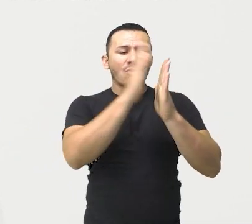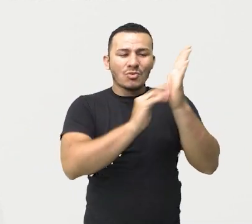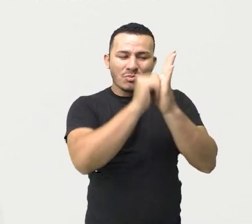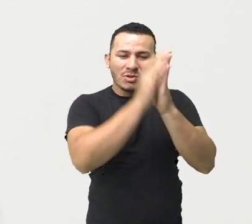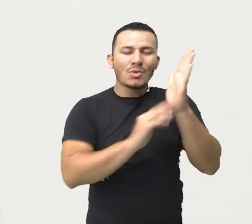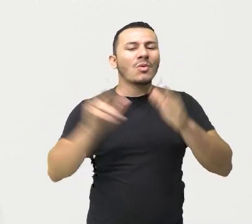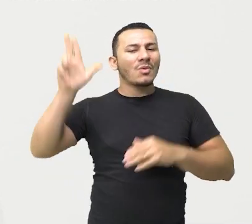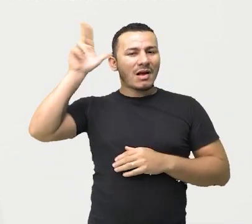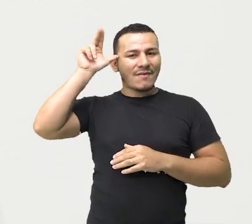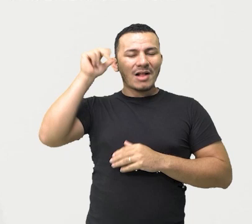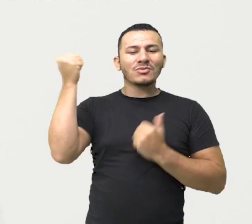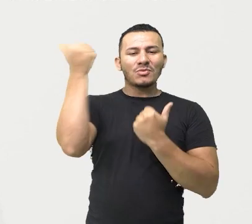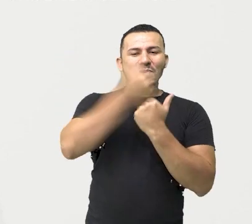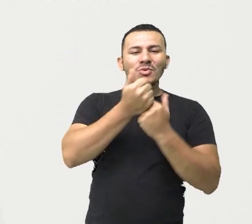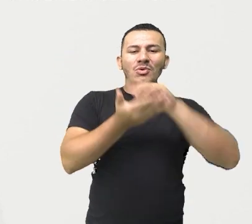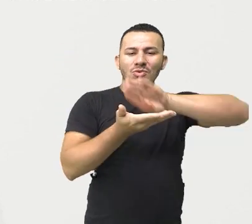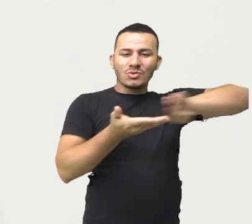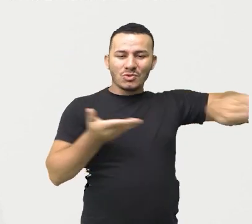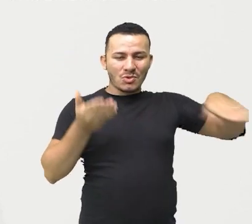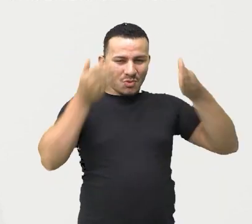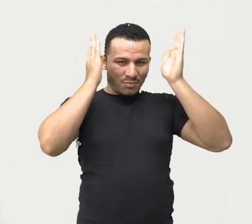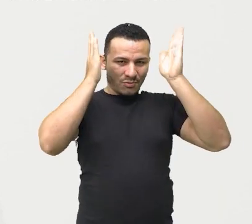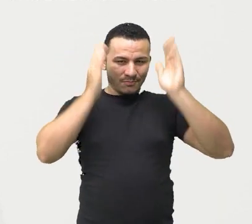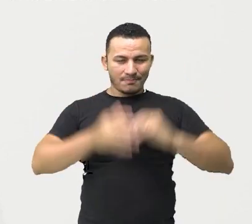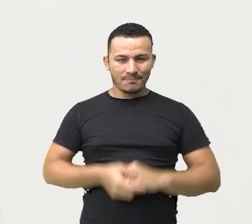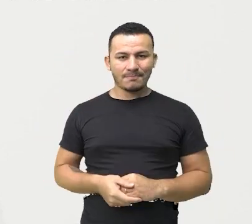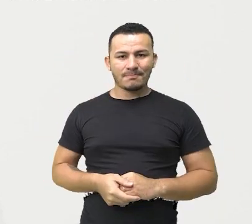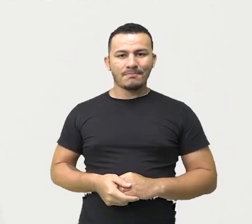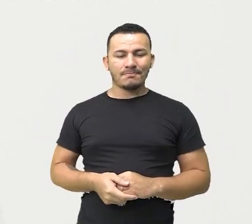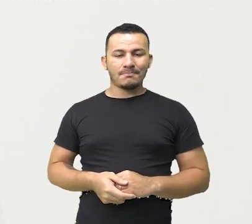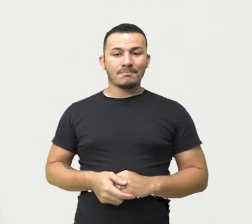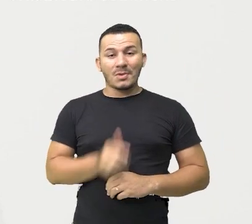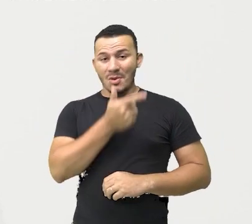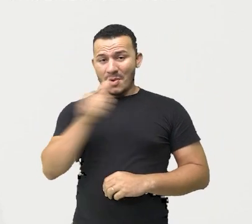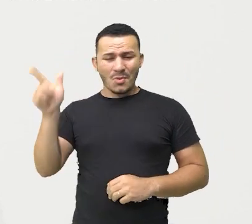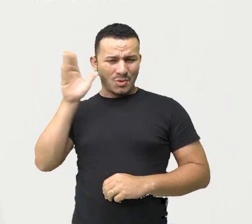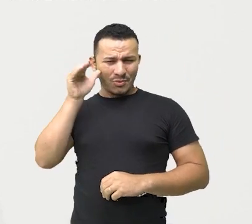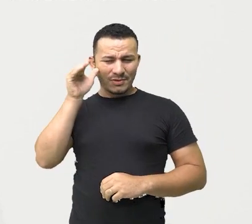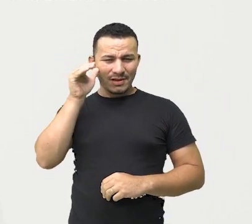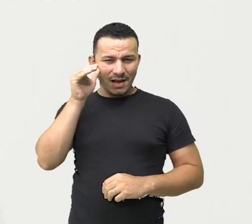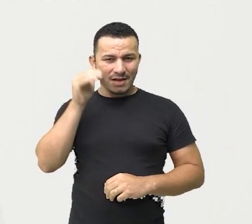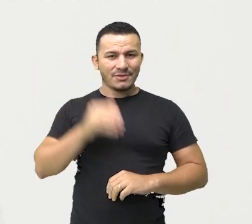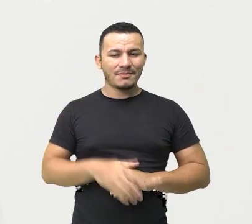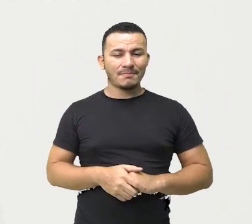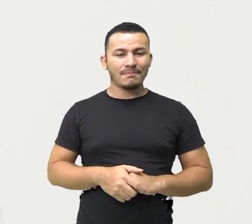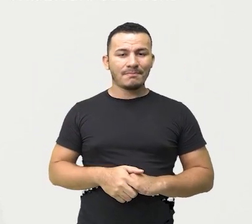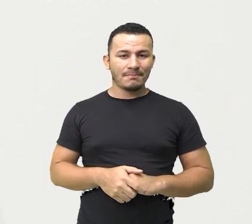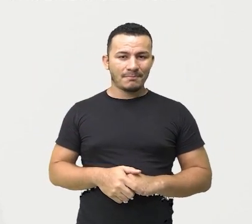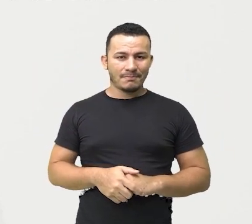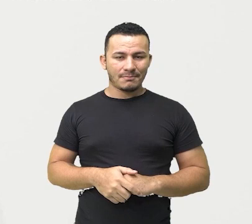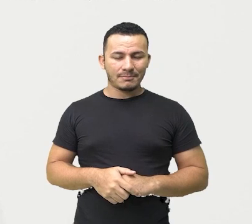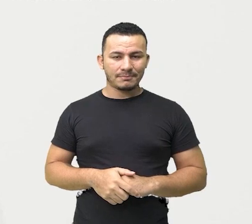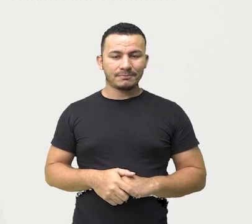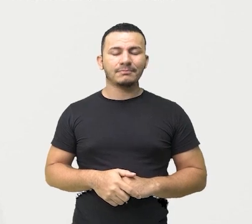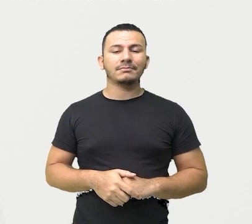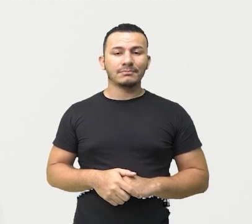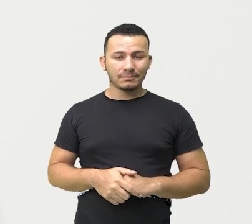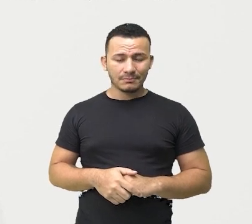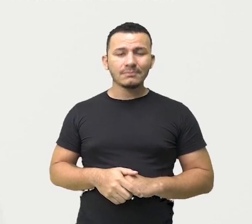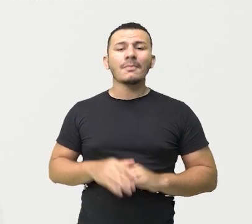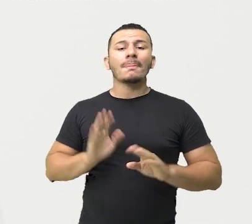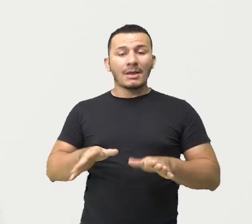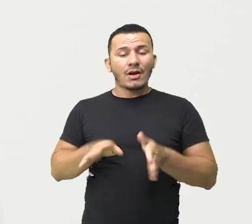os animais, certo? Próxima curiosidade, ainda relacionada à Independência. Estudos